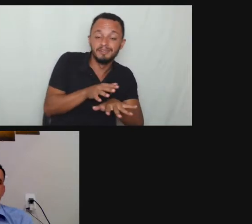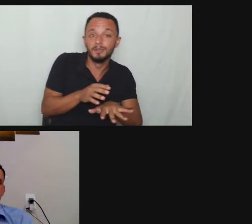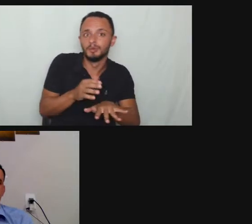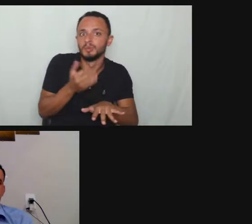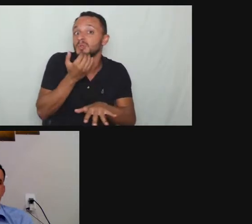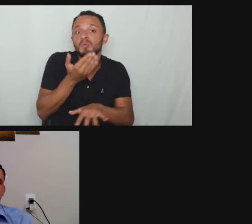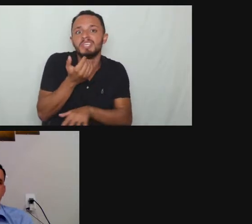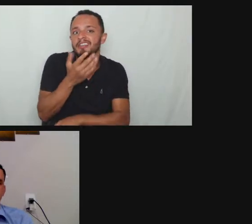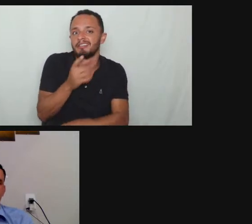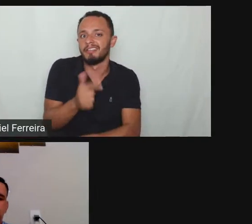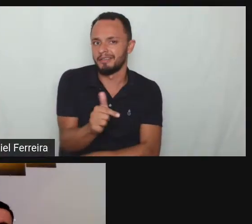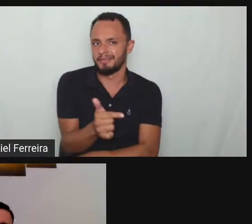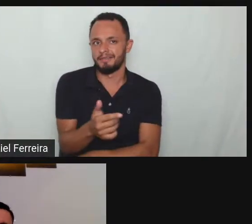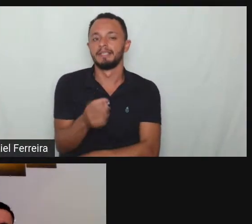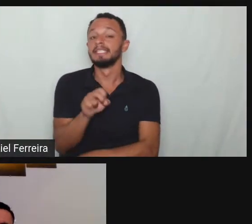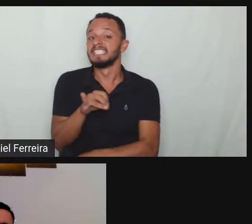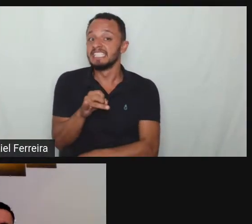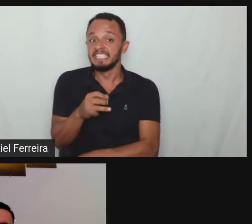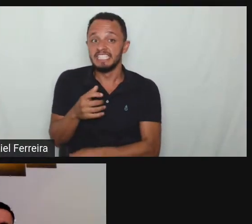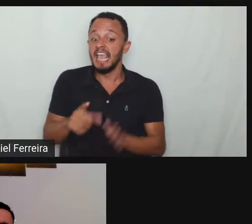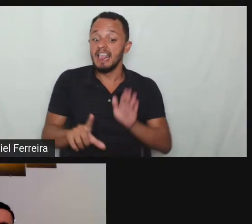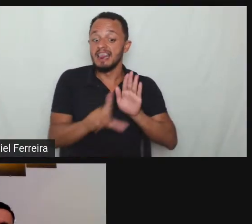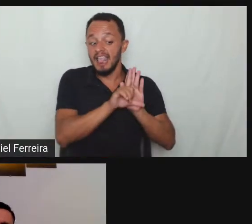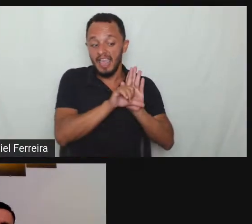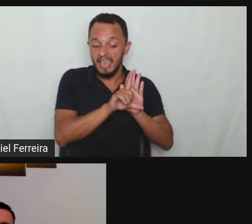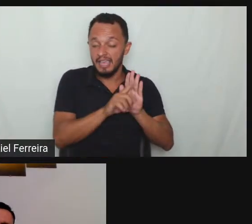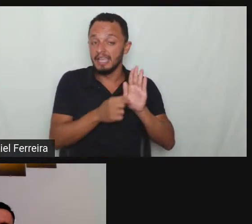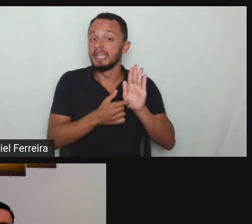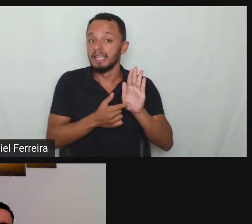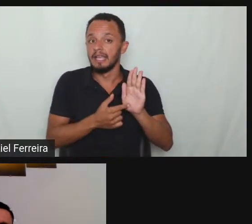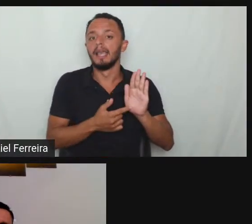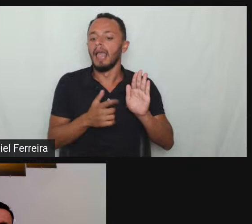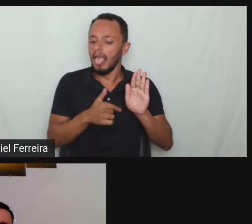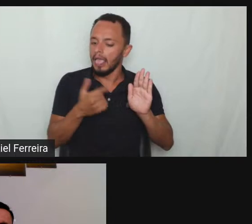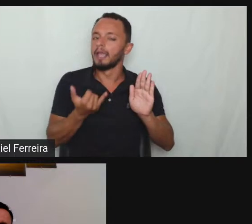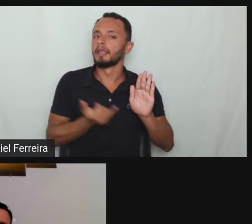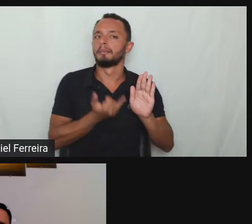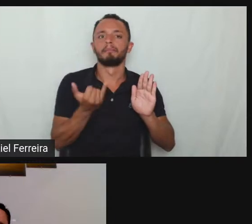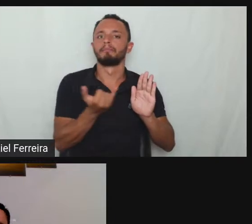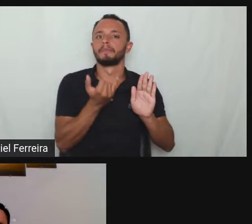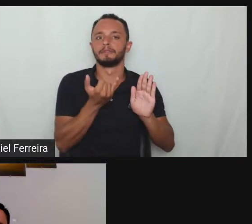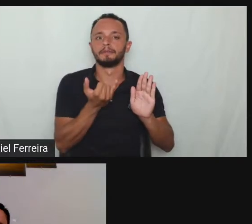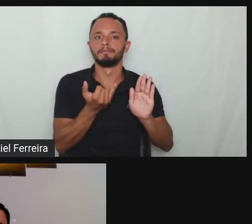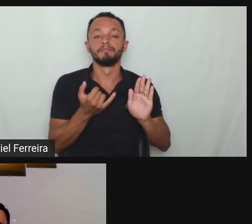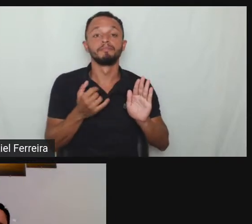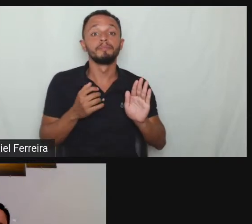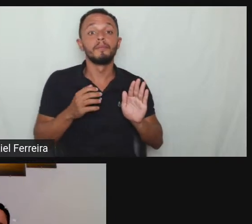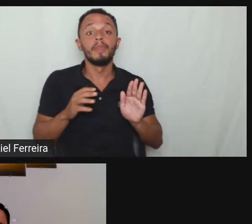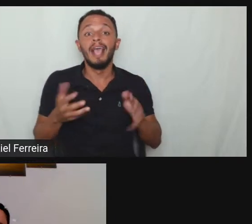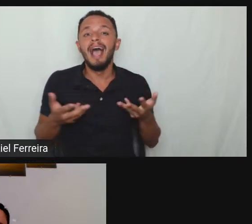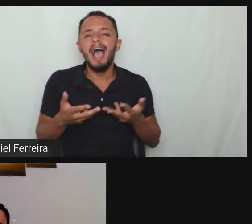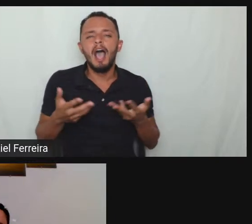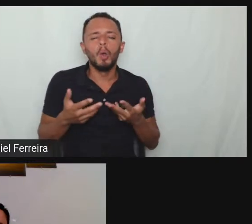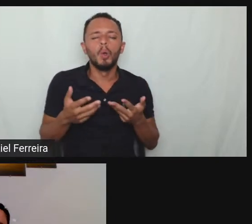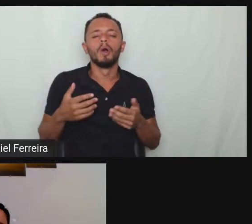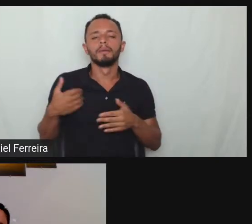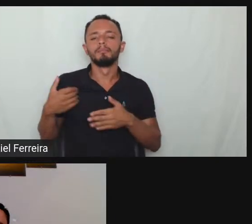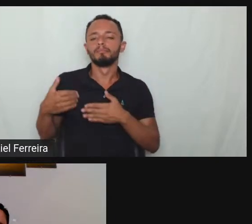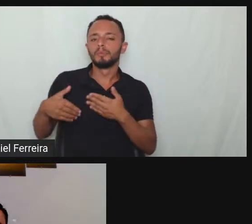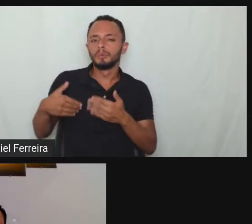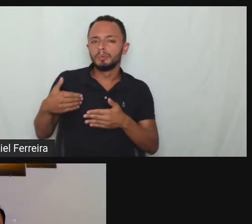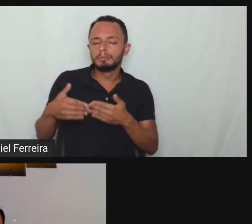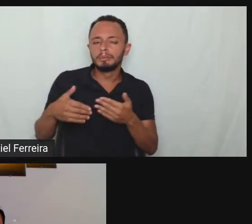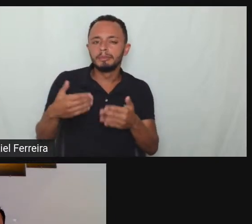agora que a exclusão ela começa muitas vezes no recrutamento na seleção mas e quando ela começa a acontecer já no